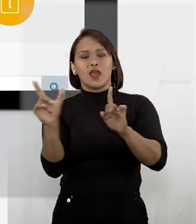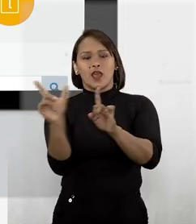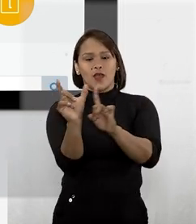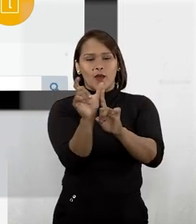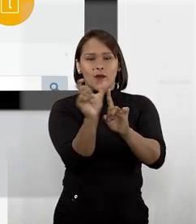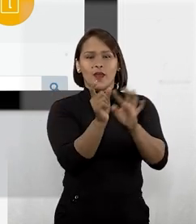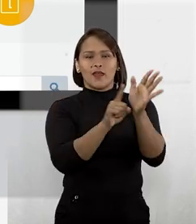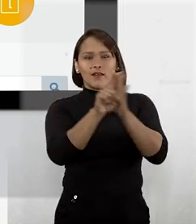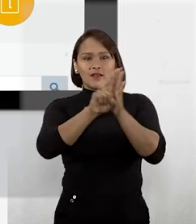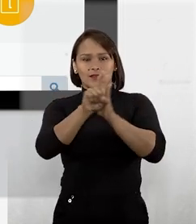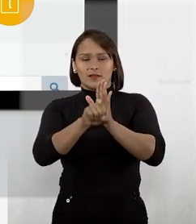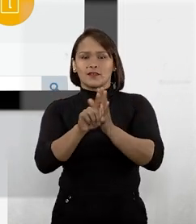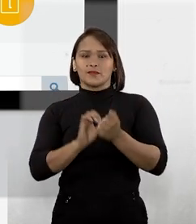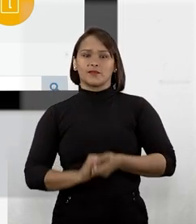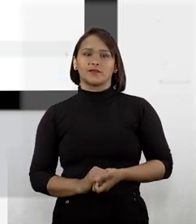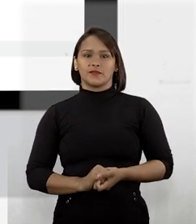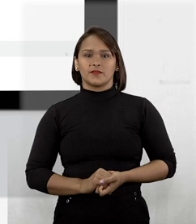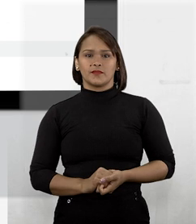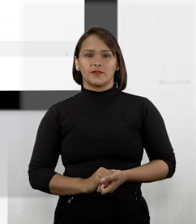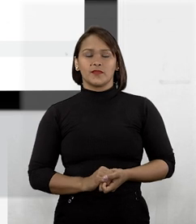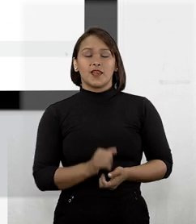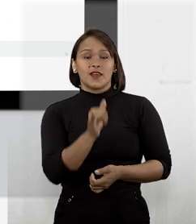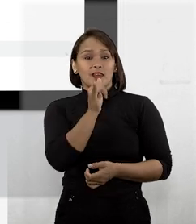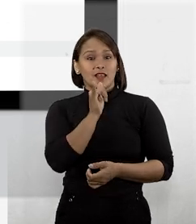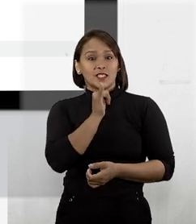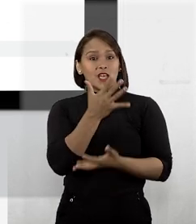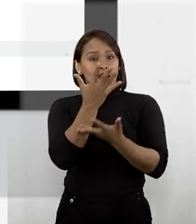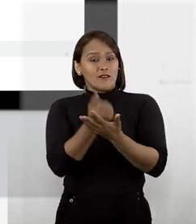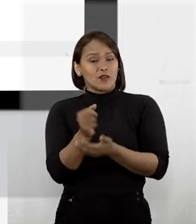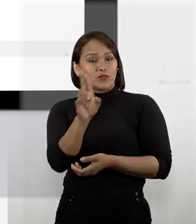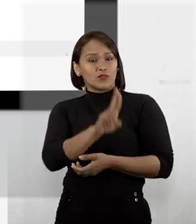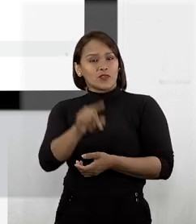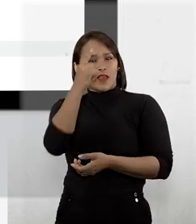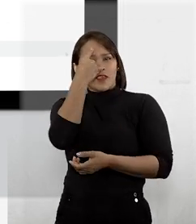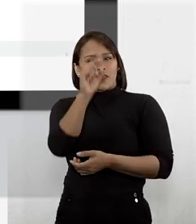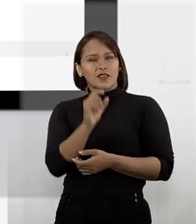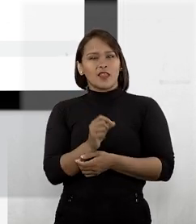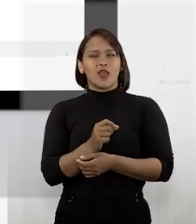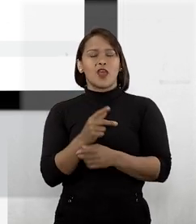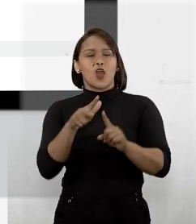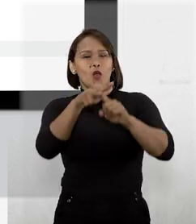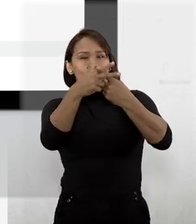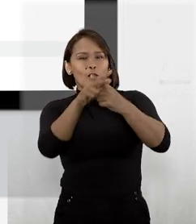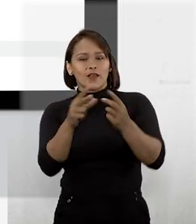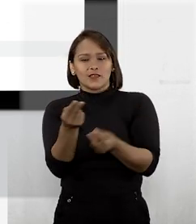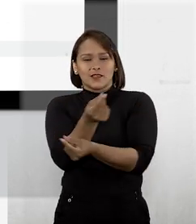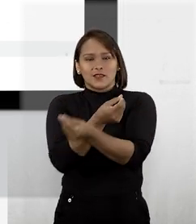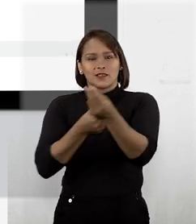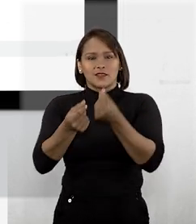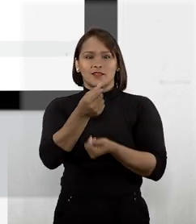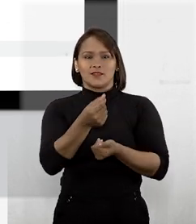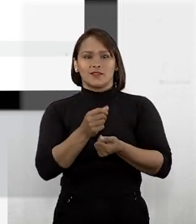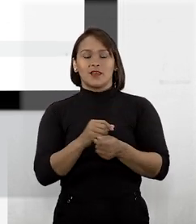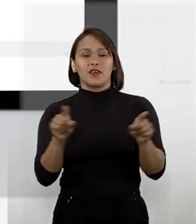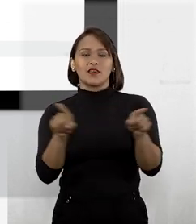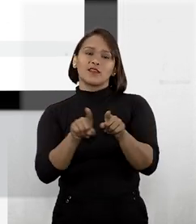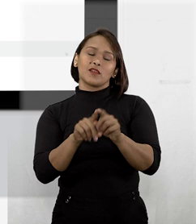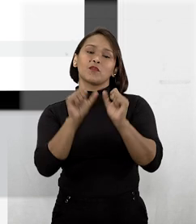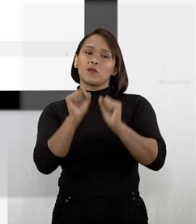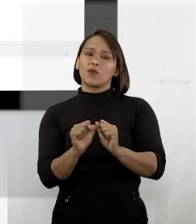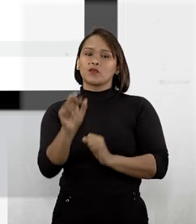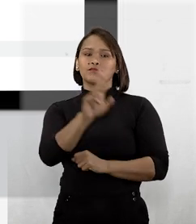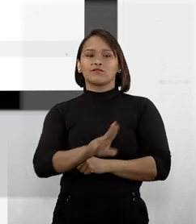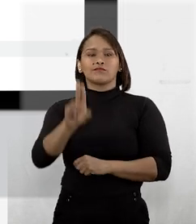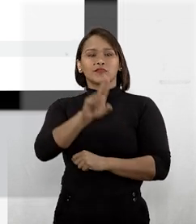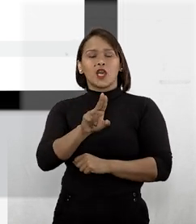termos pesquisados. Como exemplo, vamos usar a ideia CORREÇÃO MONETÁRIA, que também pode ser